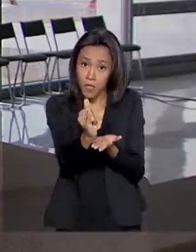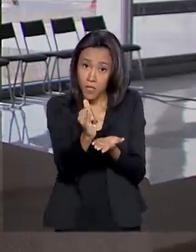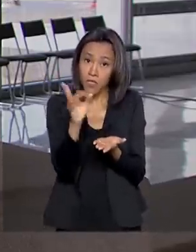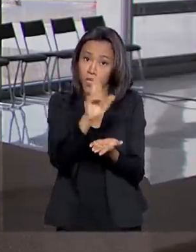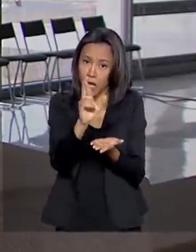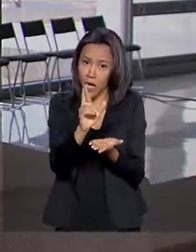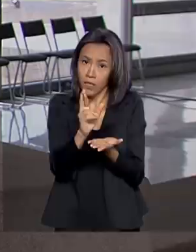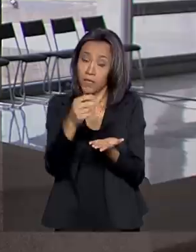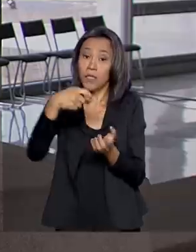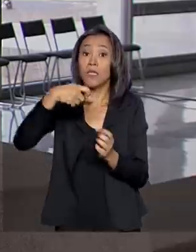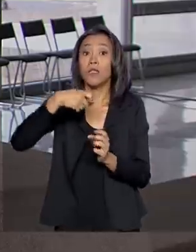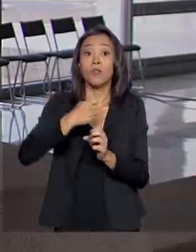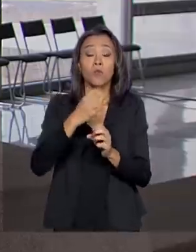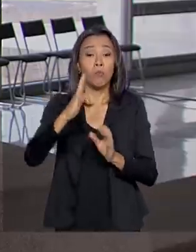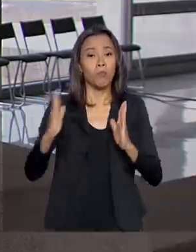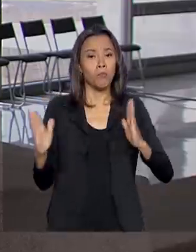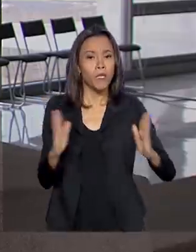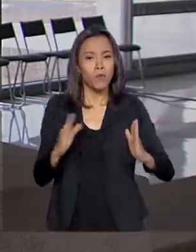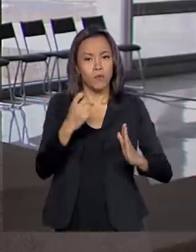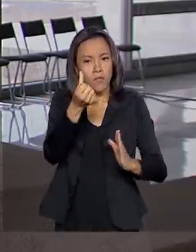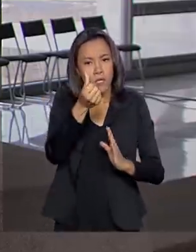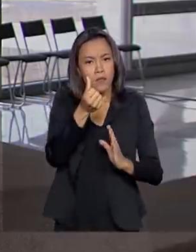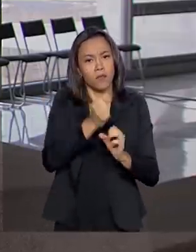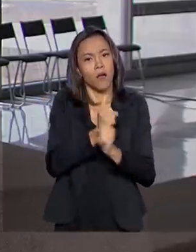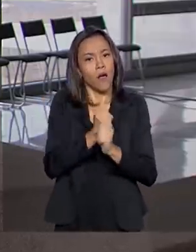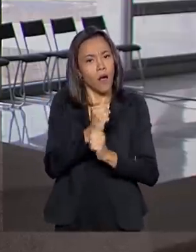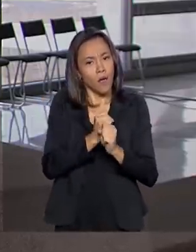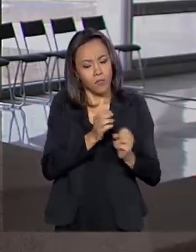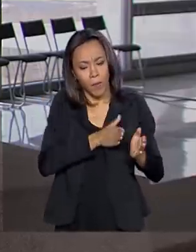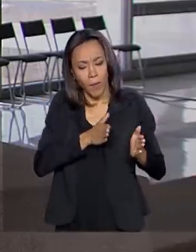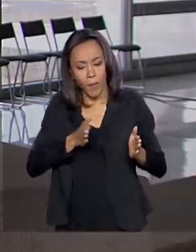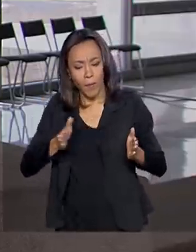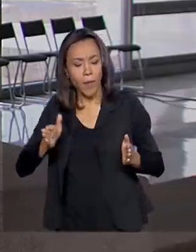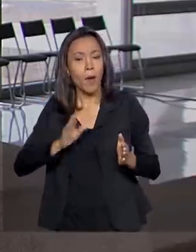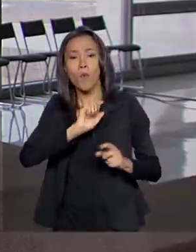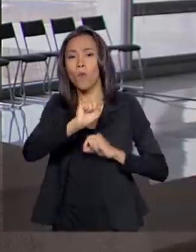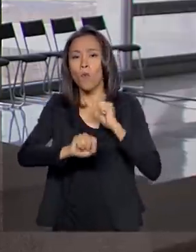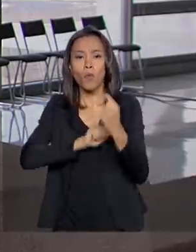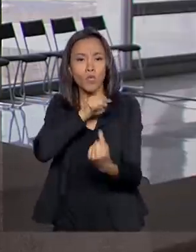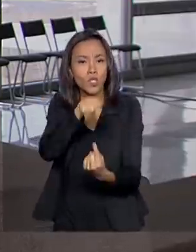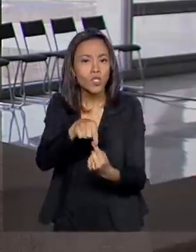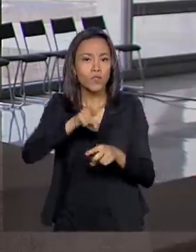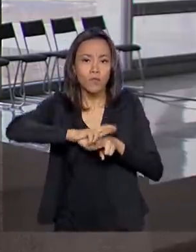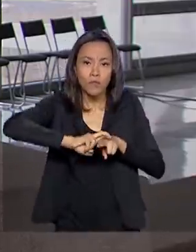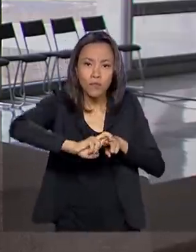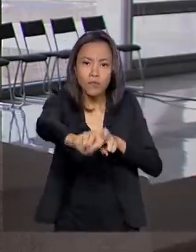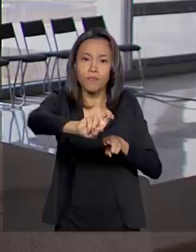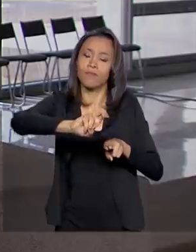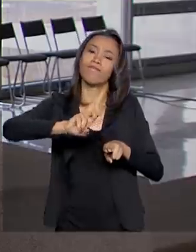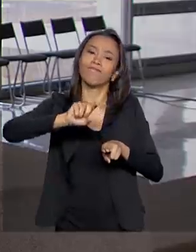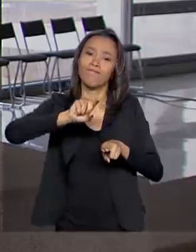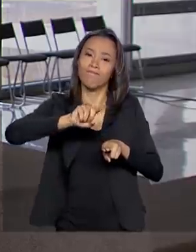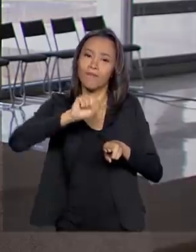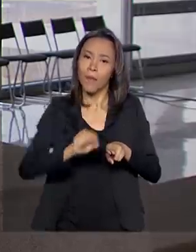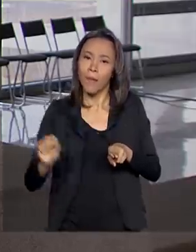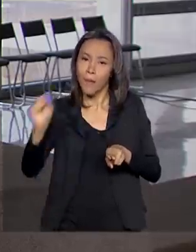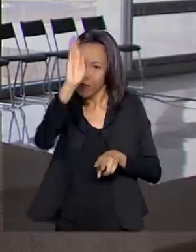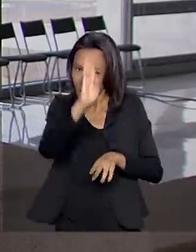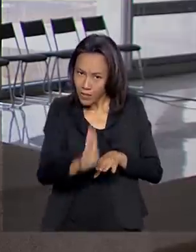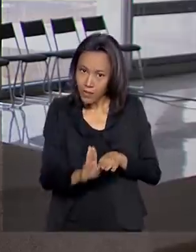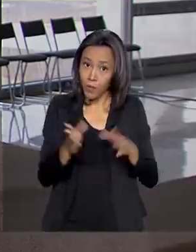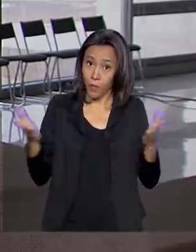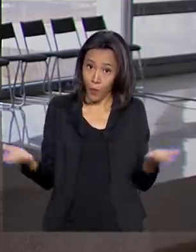nos próximos seis anos para ampliar a malha ferroviária do país. Hoje, a malha